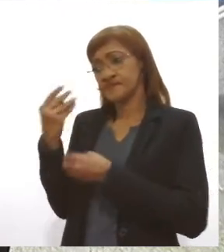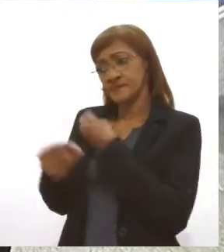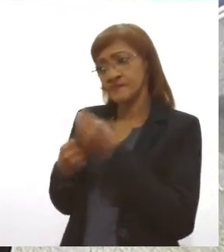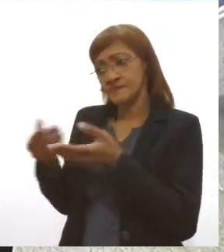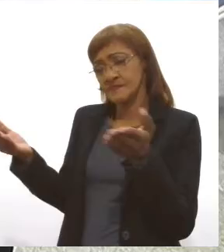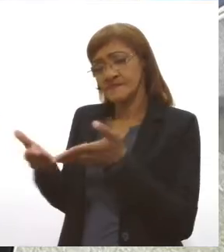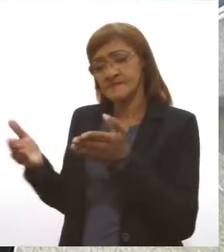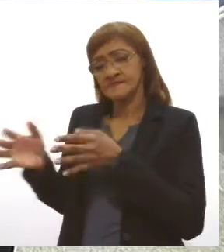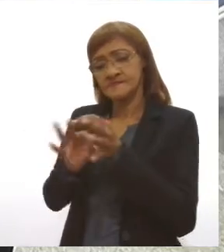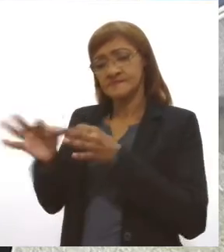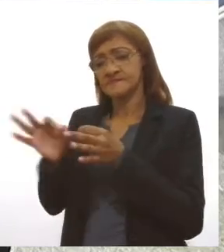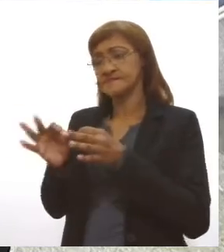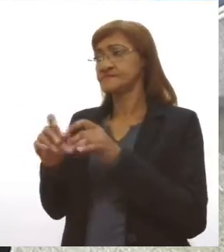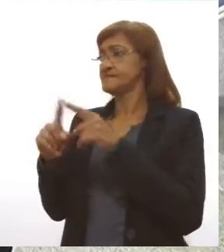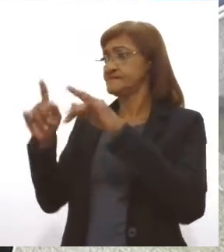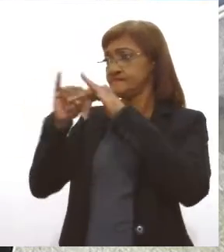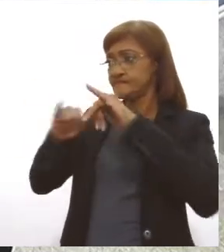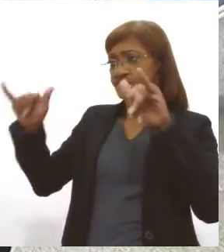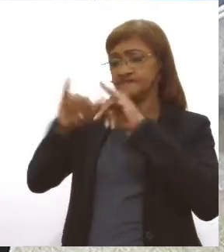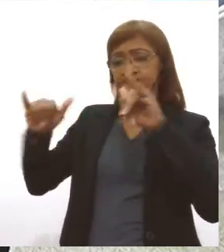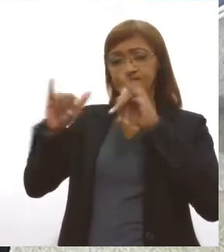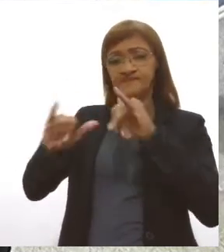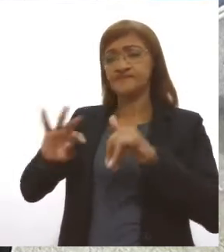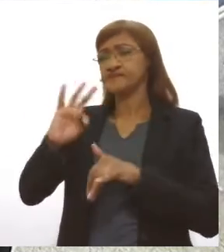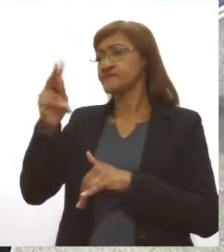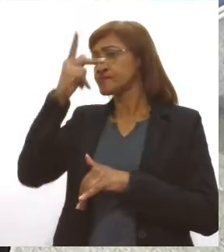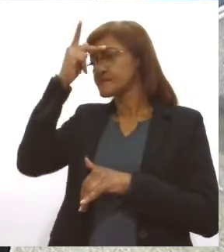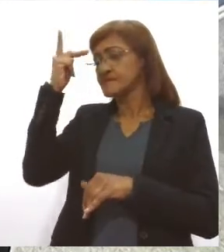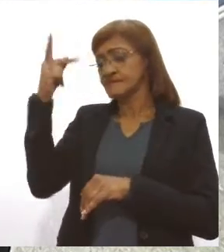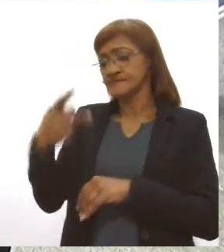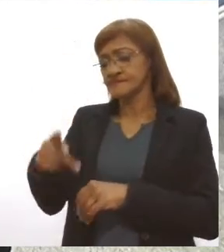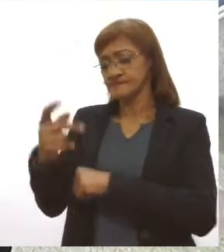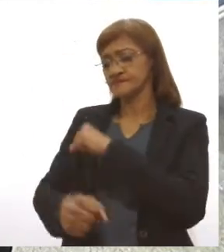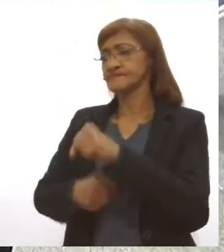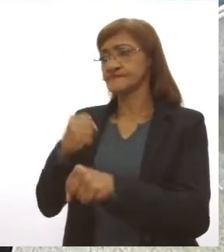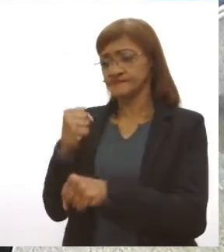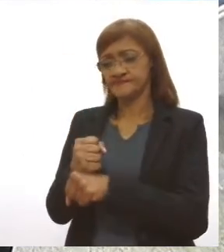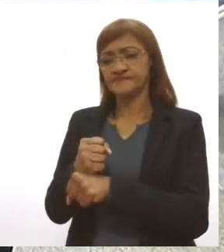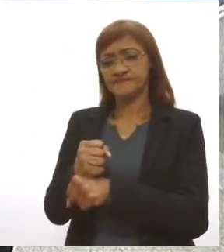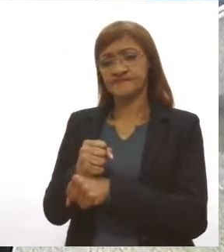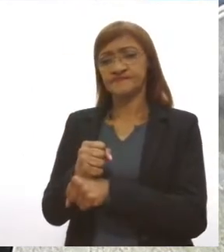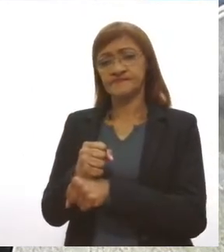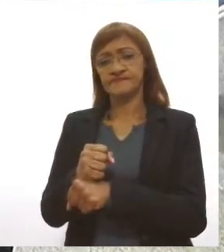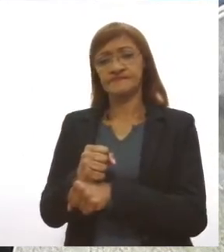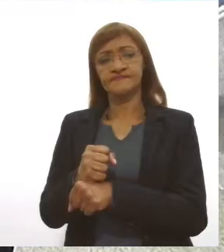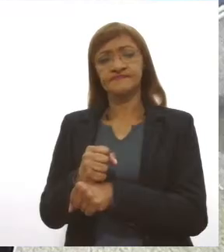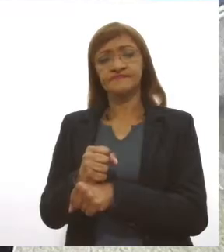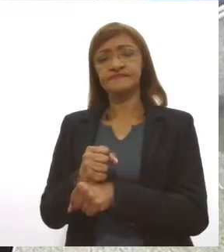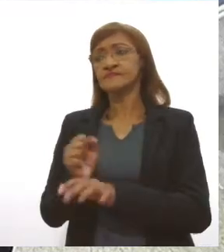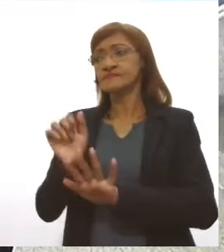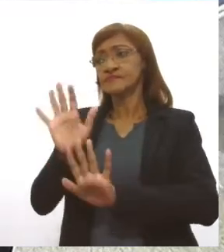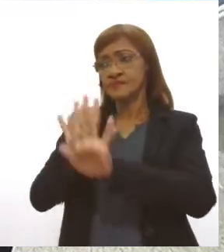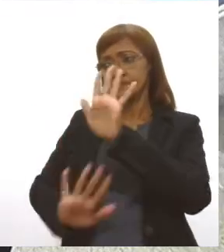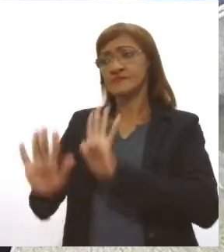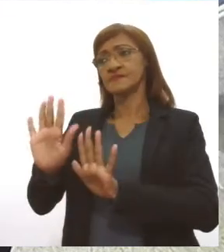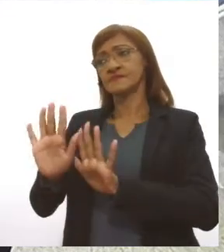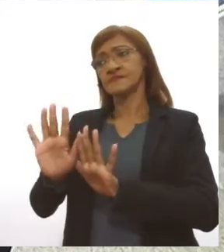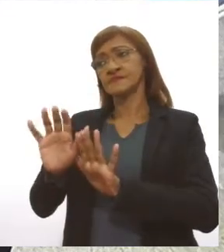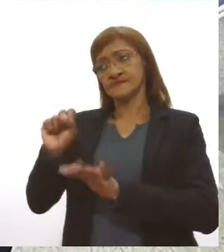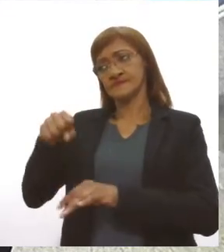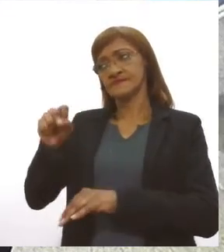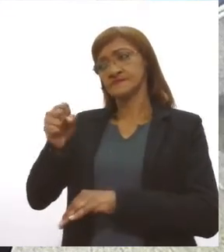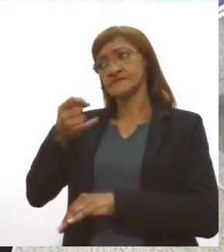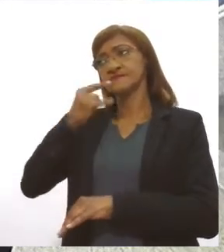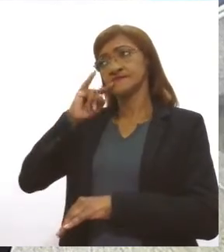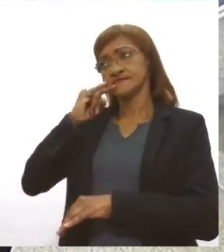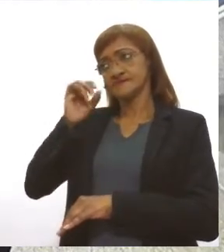essa, né? Você vê até de alerta para as pessoas que esse ano façam uso mais moderado do álcool durante as